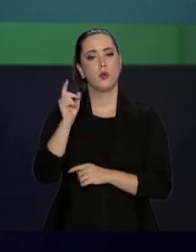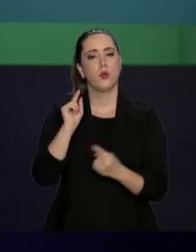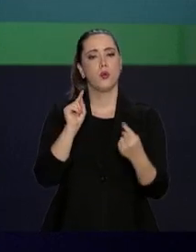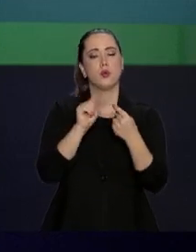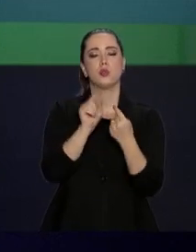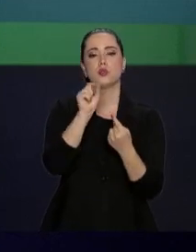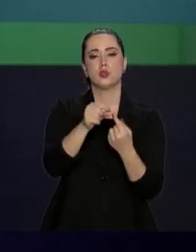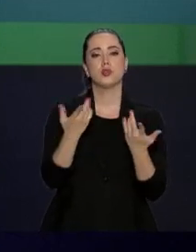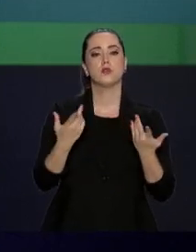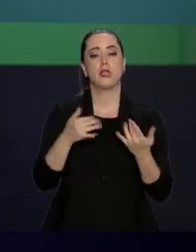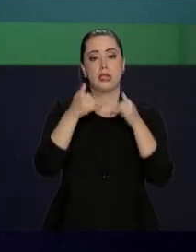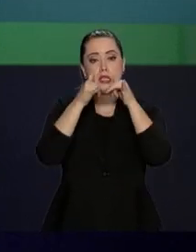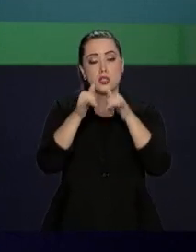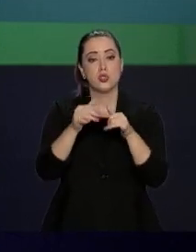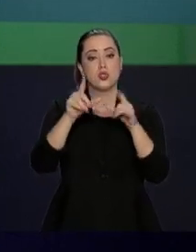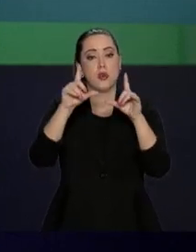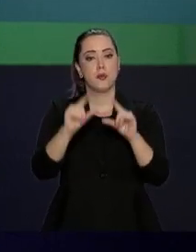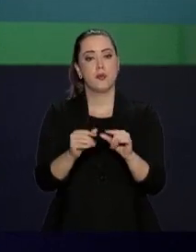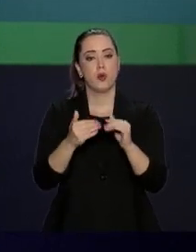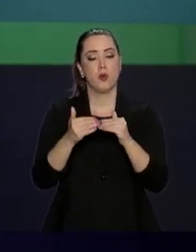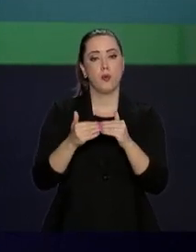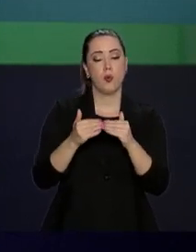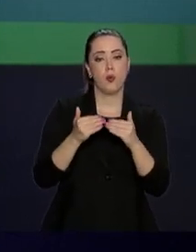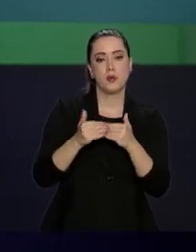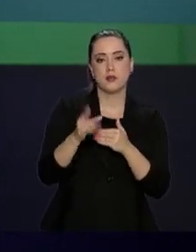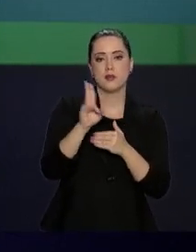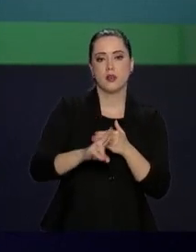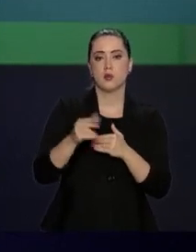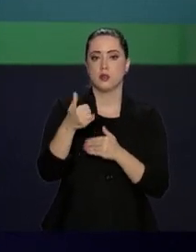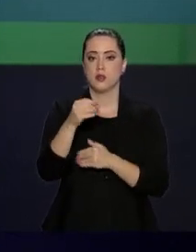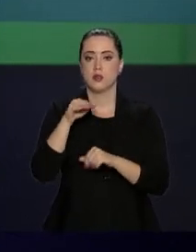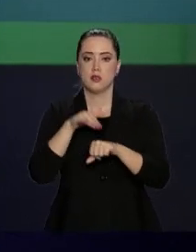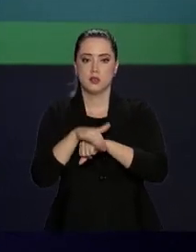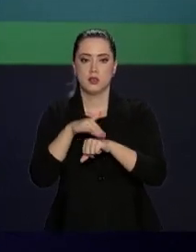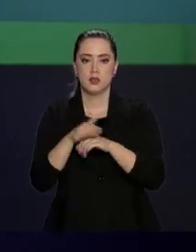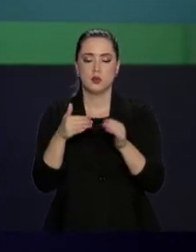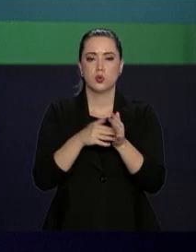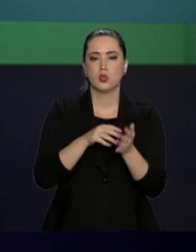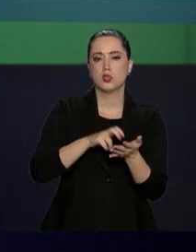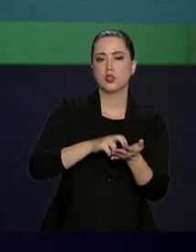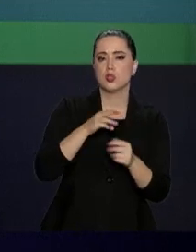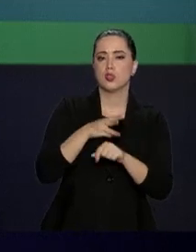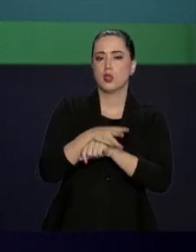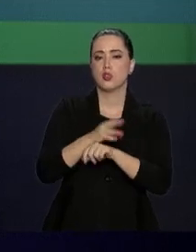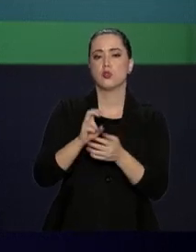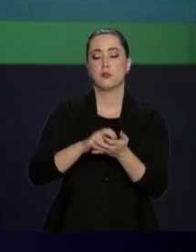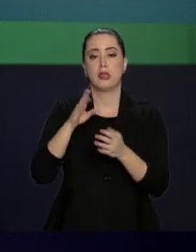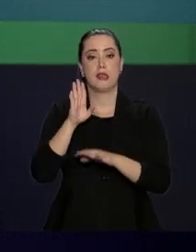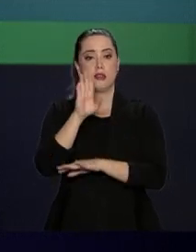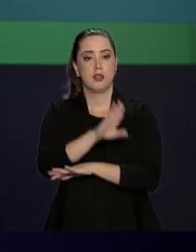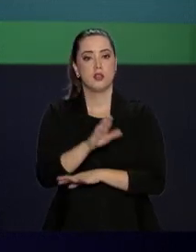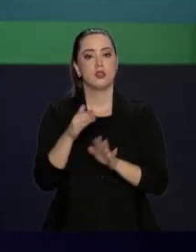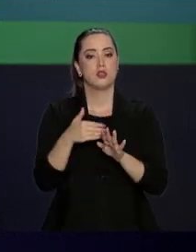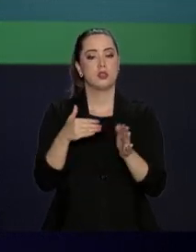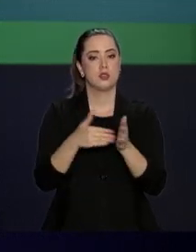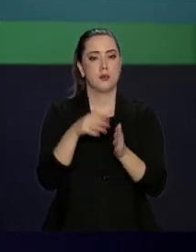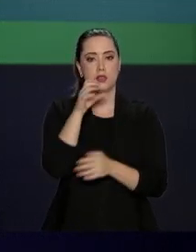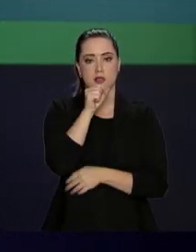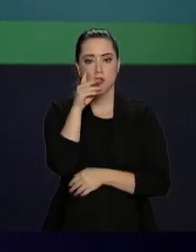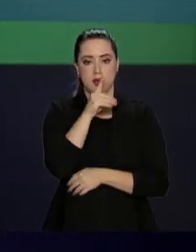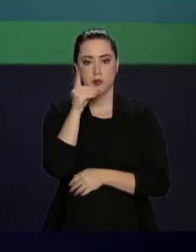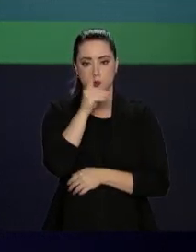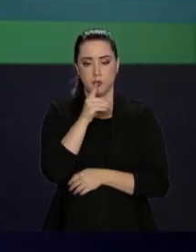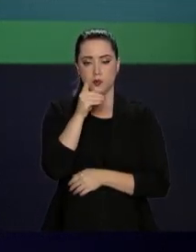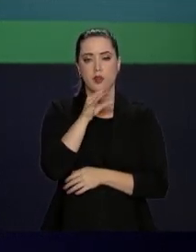consomem mais energia a partir das 10 da noite durante a madrugada, de manhã à tarde e também aos fins de semana e